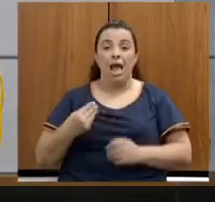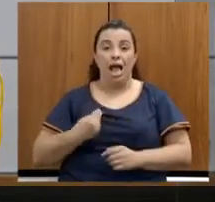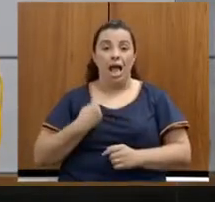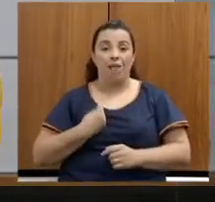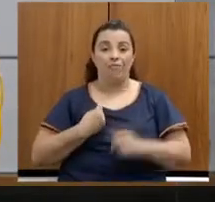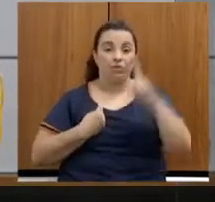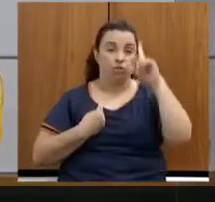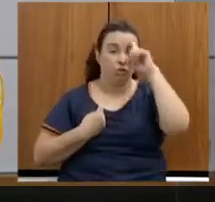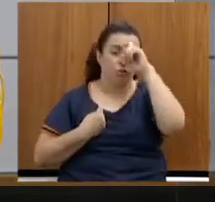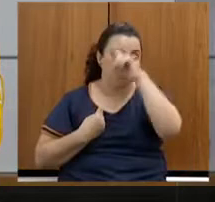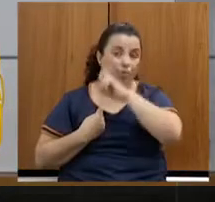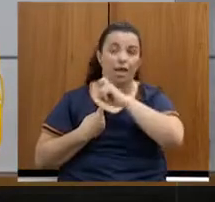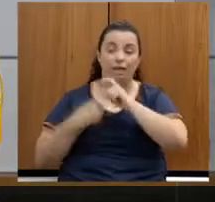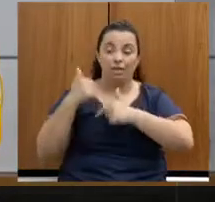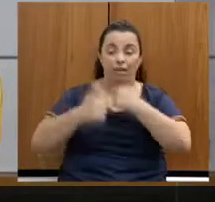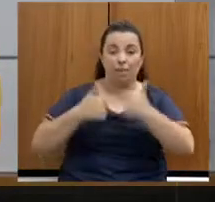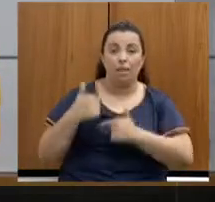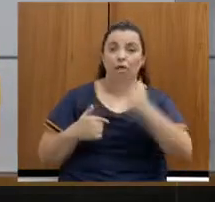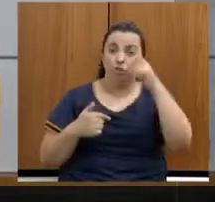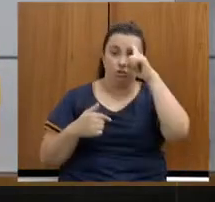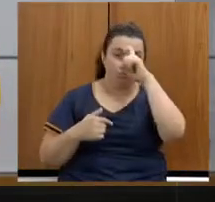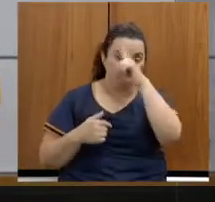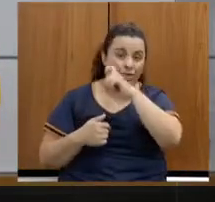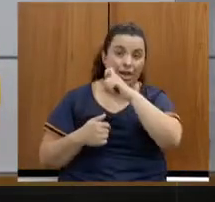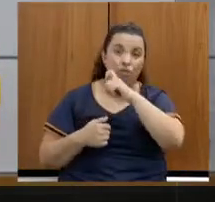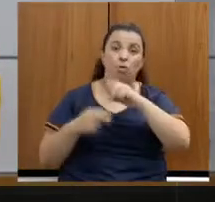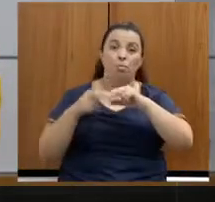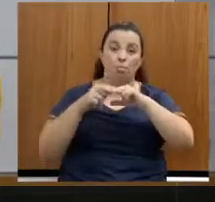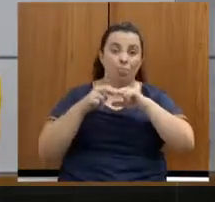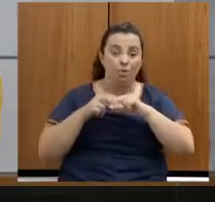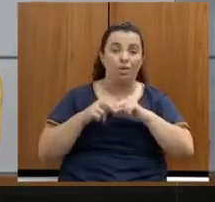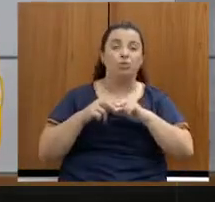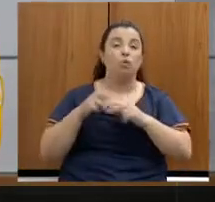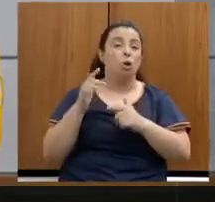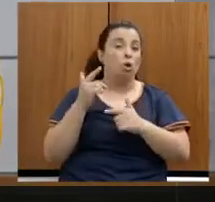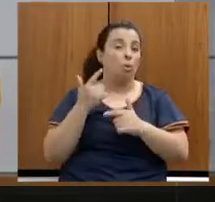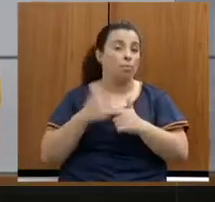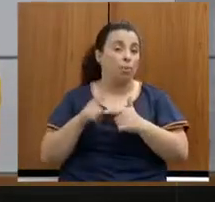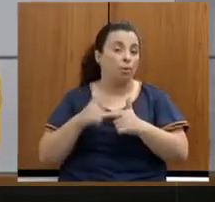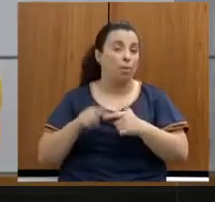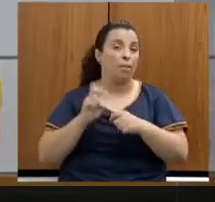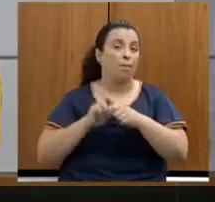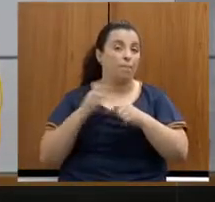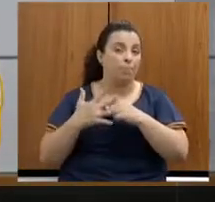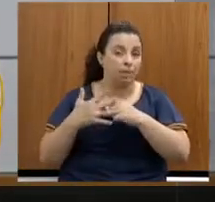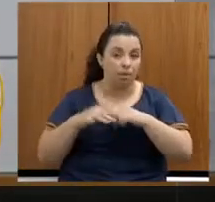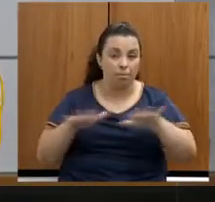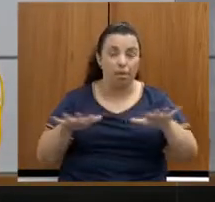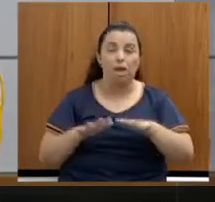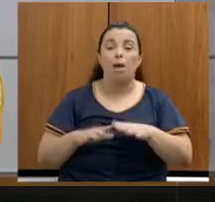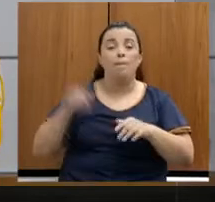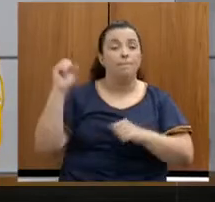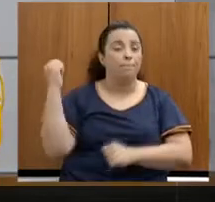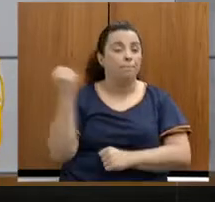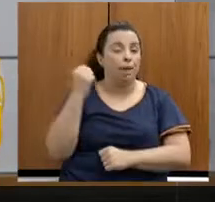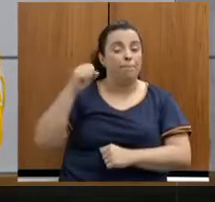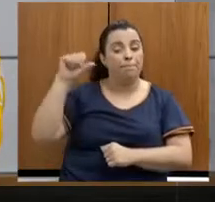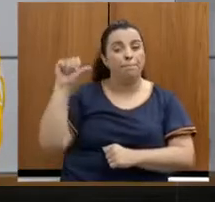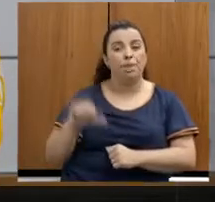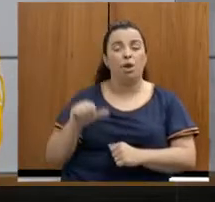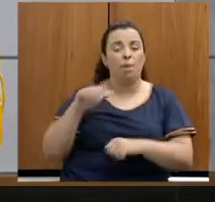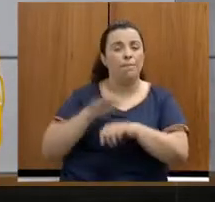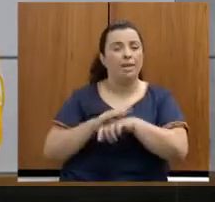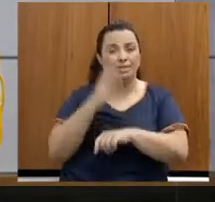trabalho que já vinham de antes da crise sanitária foram agravadas durante a crise e, ao que tudo indica,